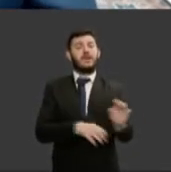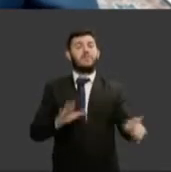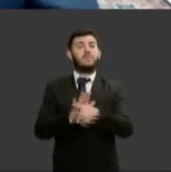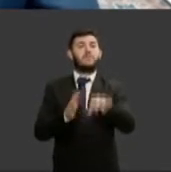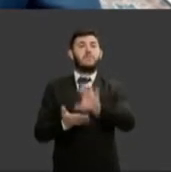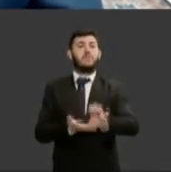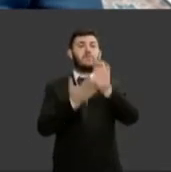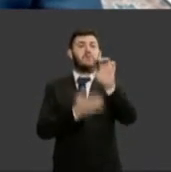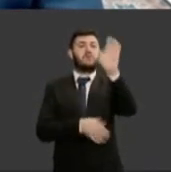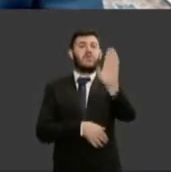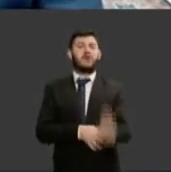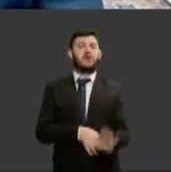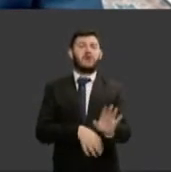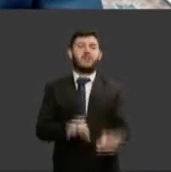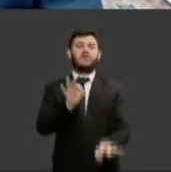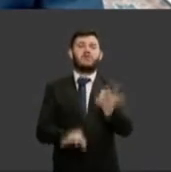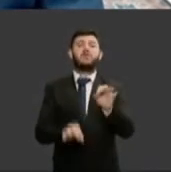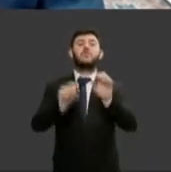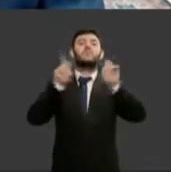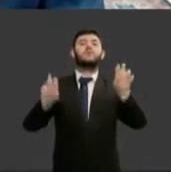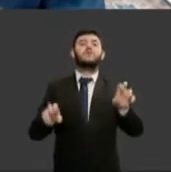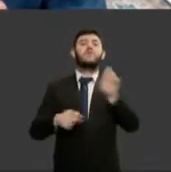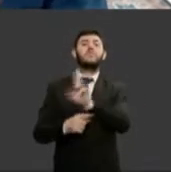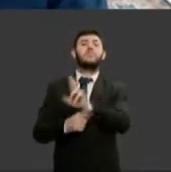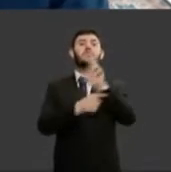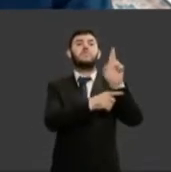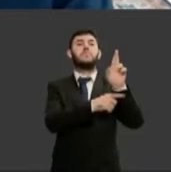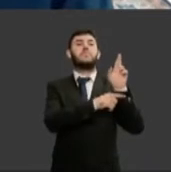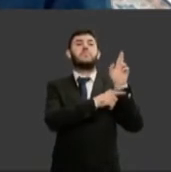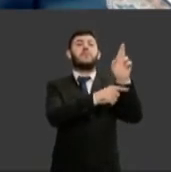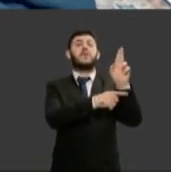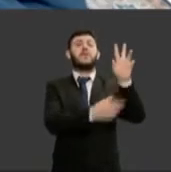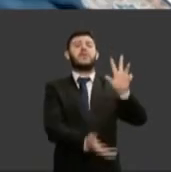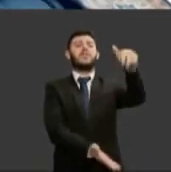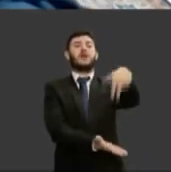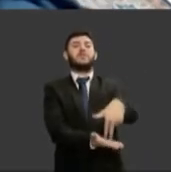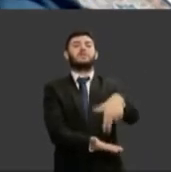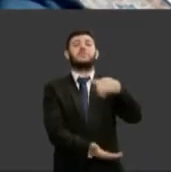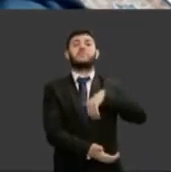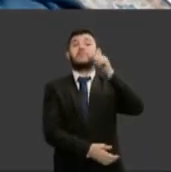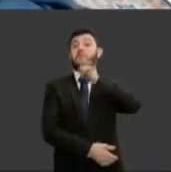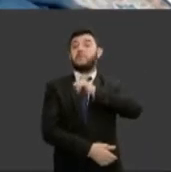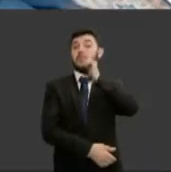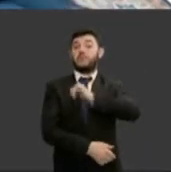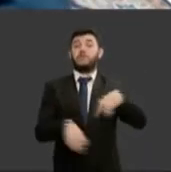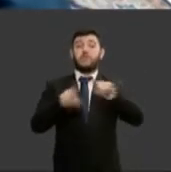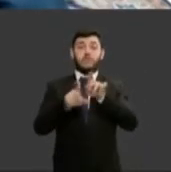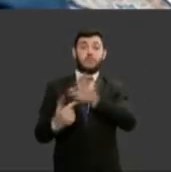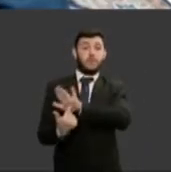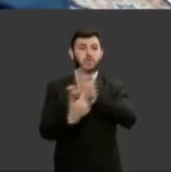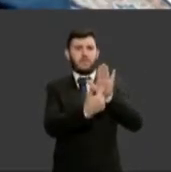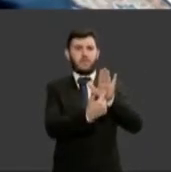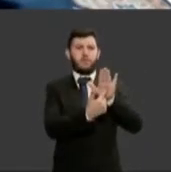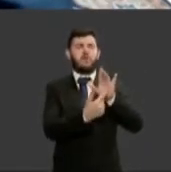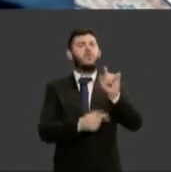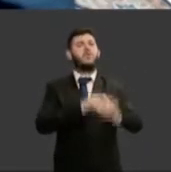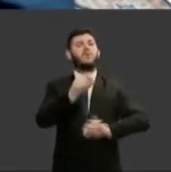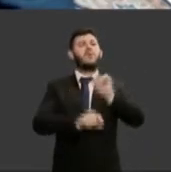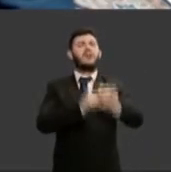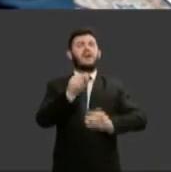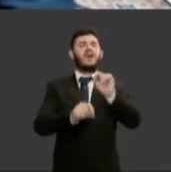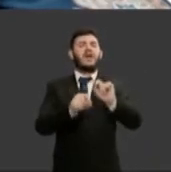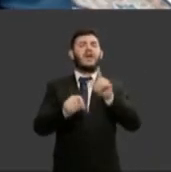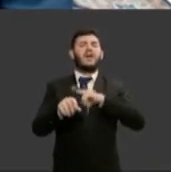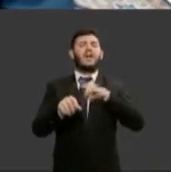sobre representatividade feminina, que revelaram a simetria na